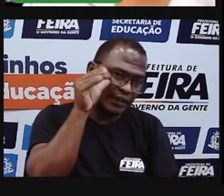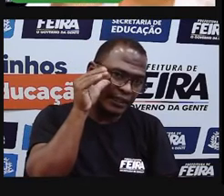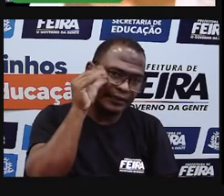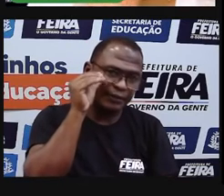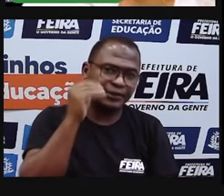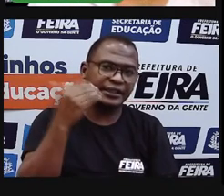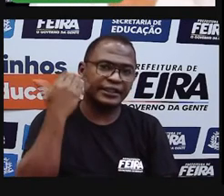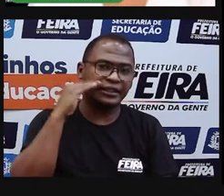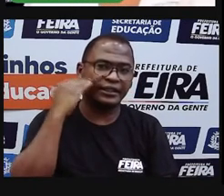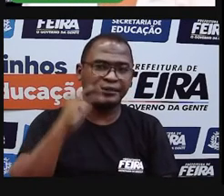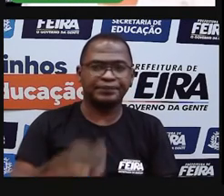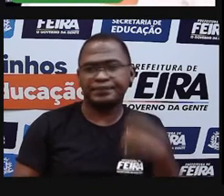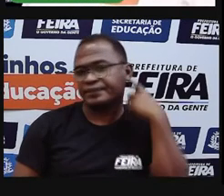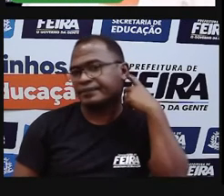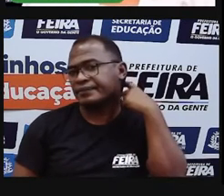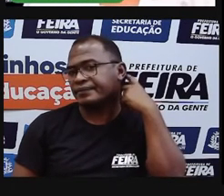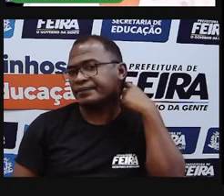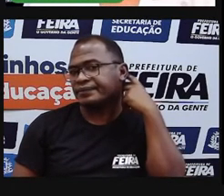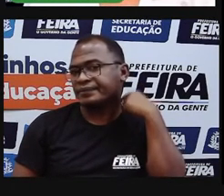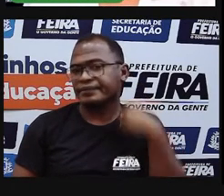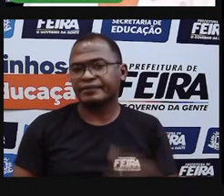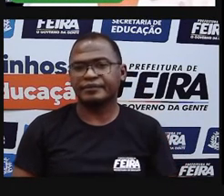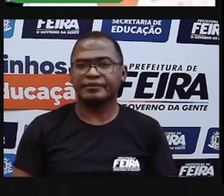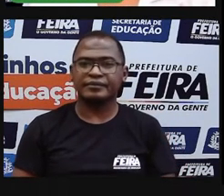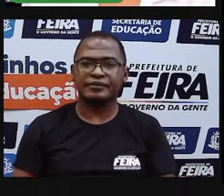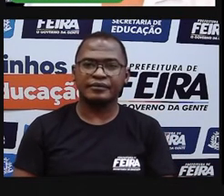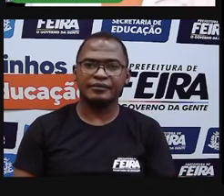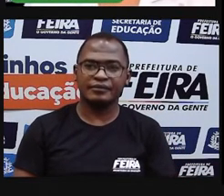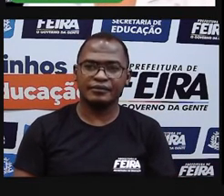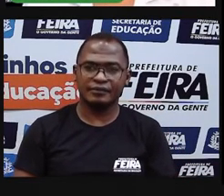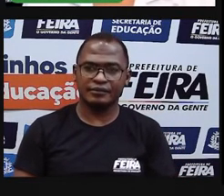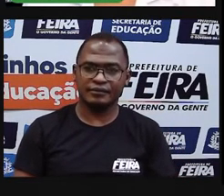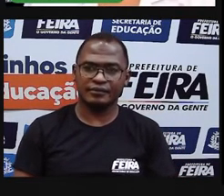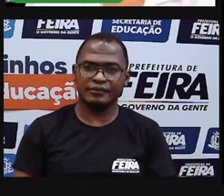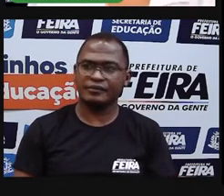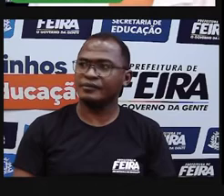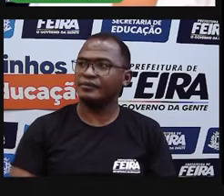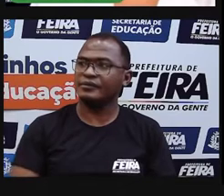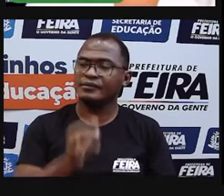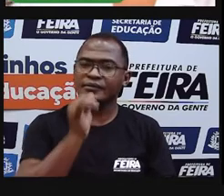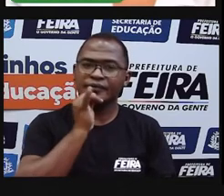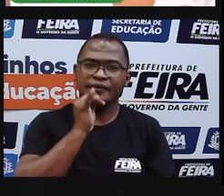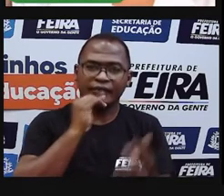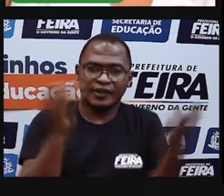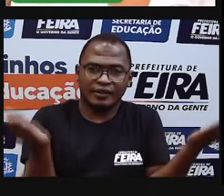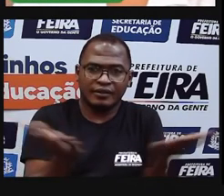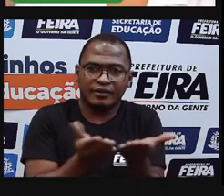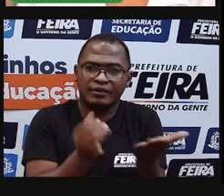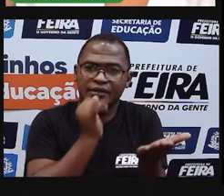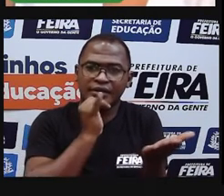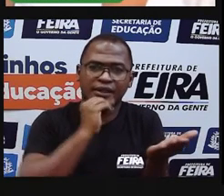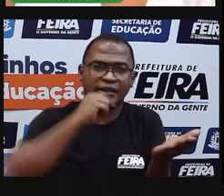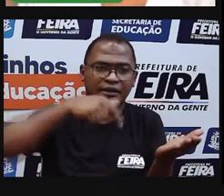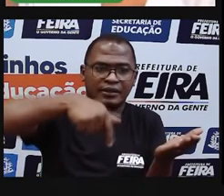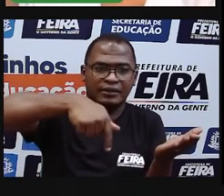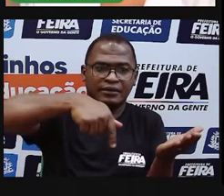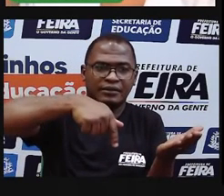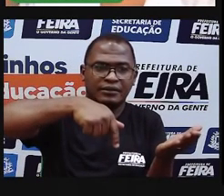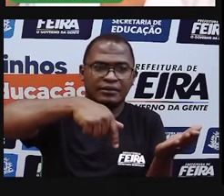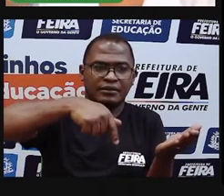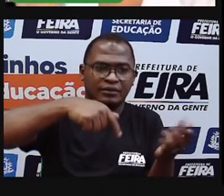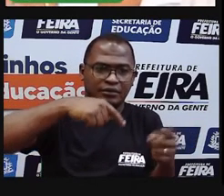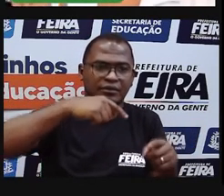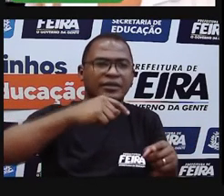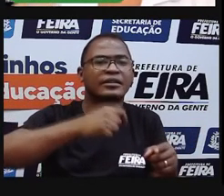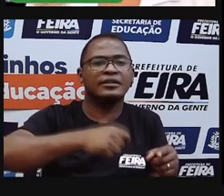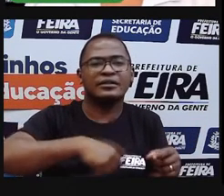sabem disso, tá bom? Quando a gente pensa em quilombos, em quilombolas, a gente pensa em uma realidade bem distante da